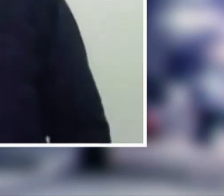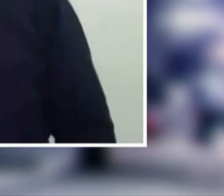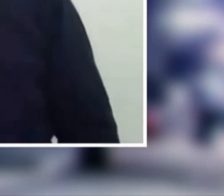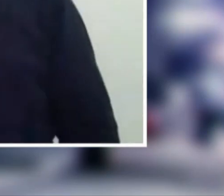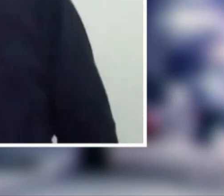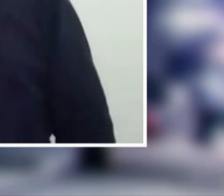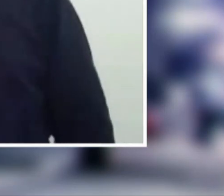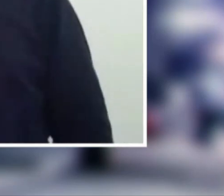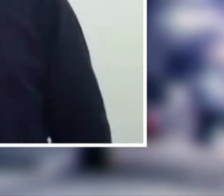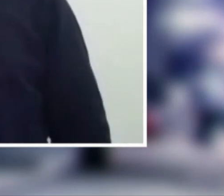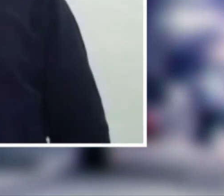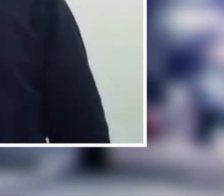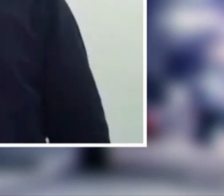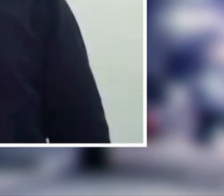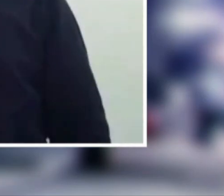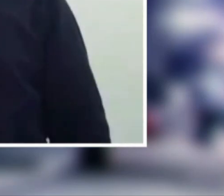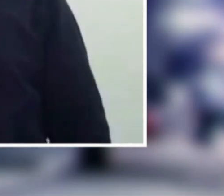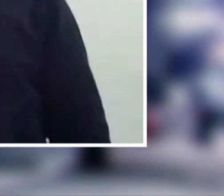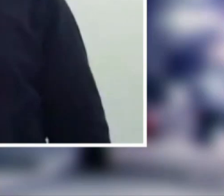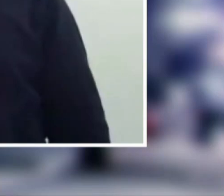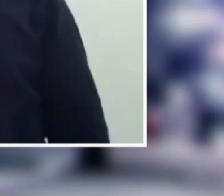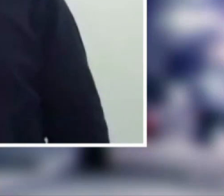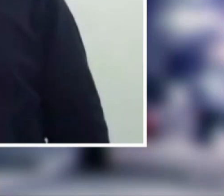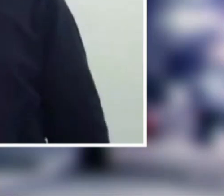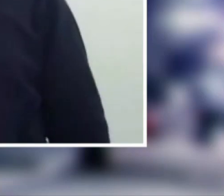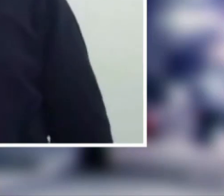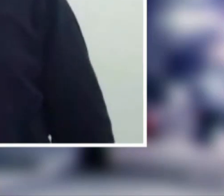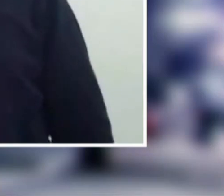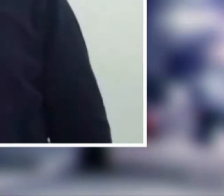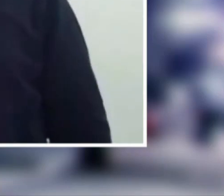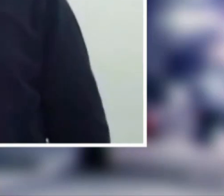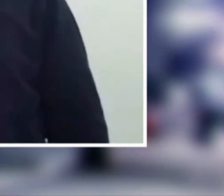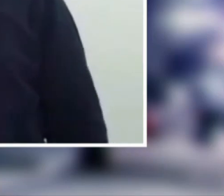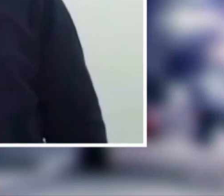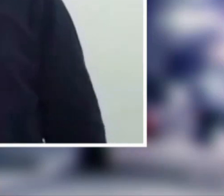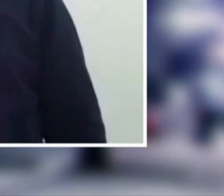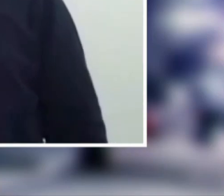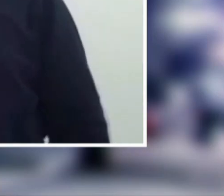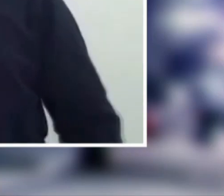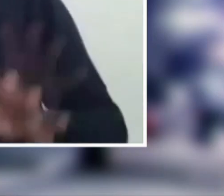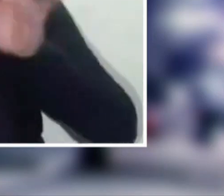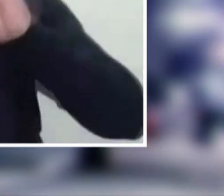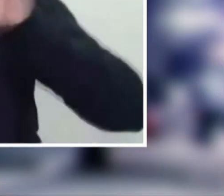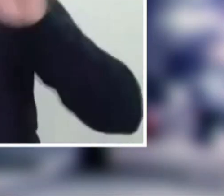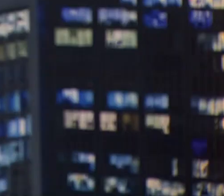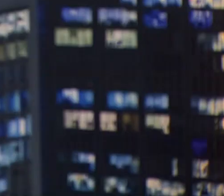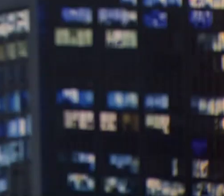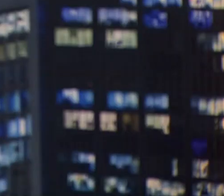Obrigada a todos pelo convite, à TV Cultura, e um abraço a todos. Tchau, tchau. Tchau.